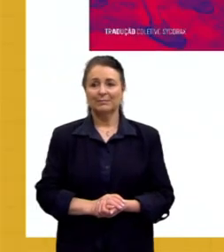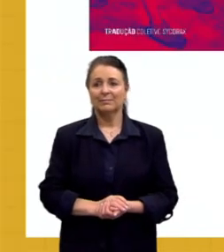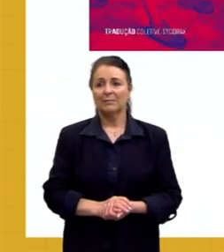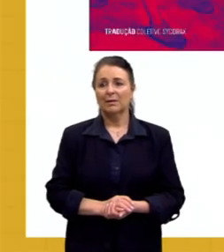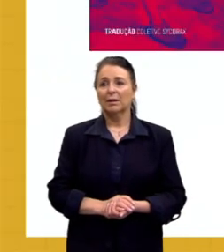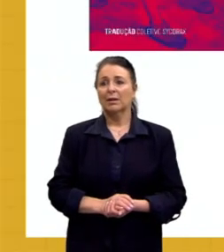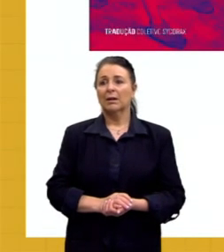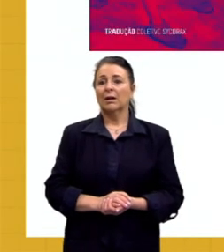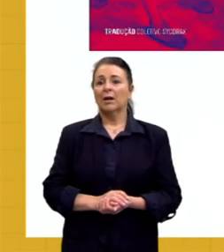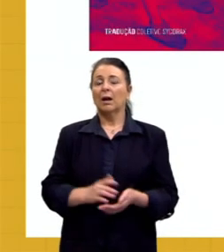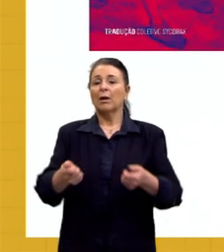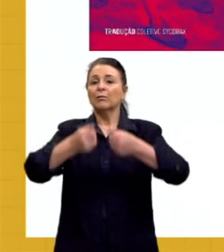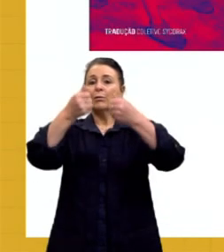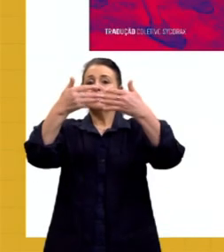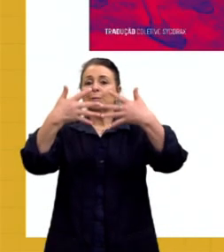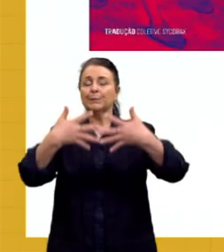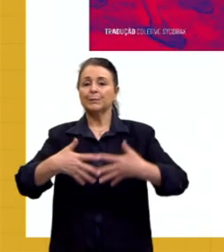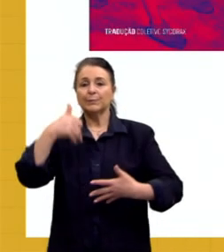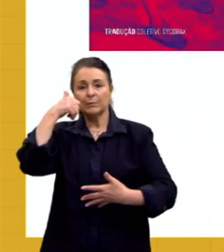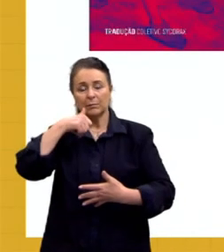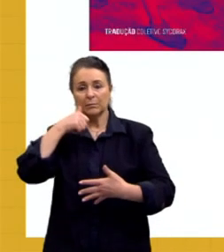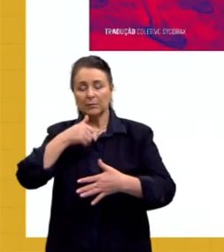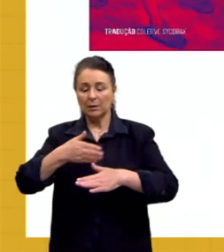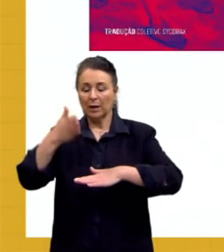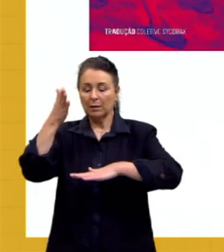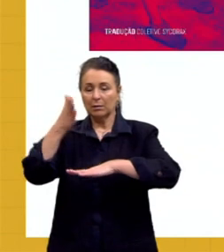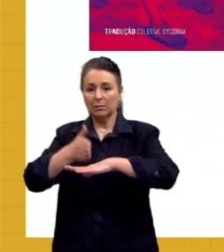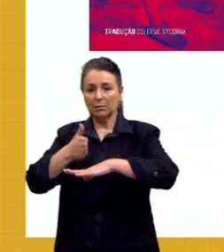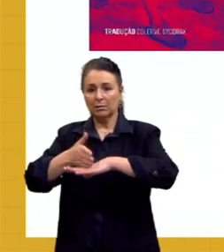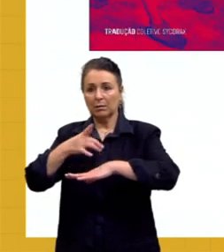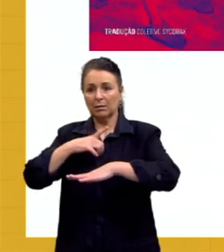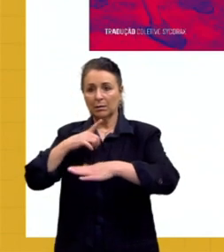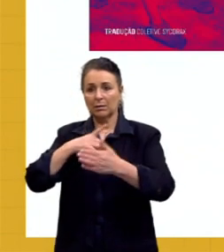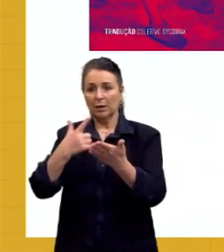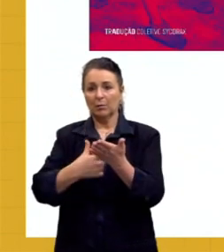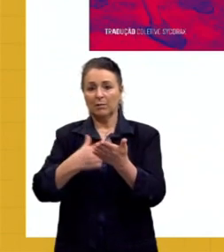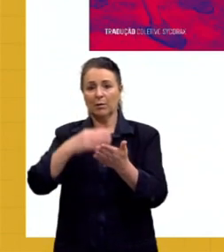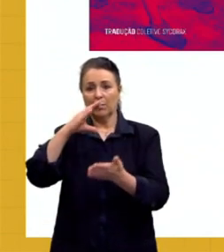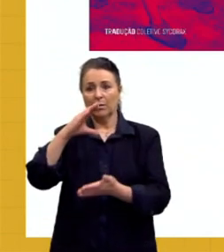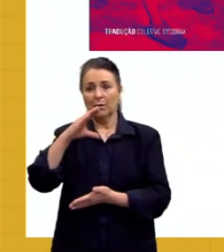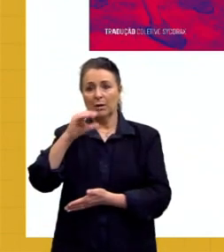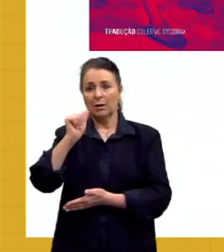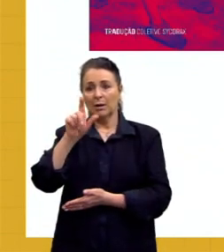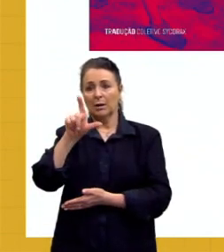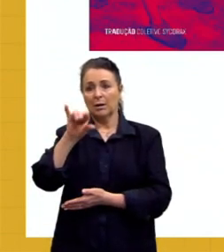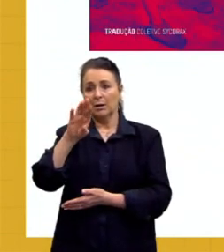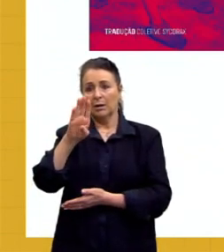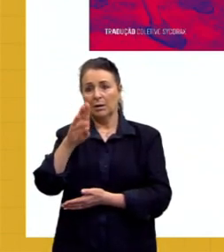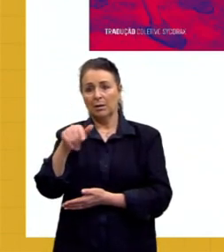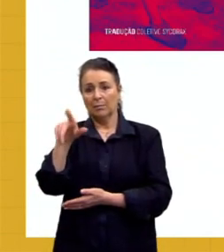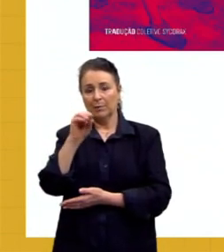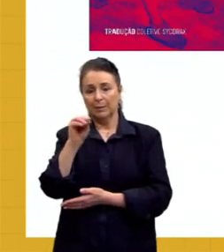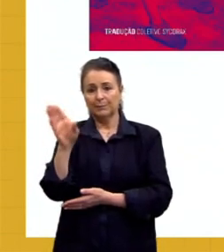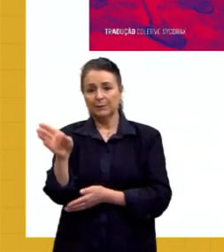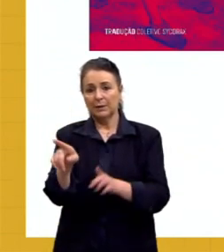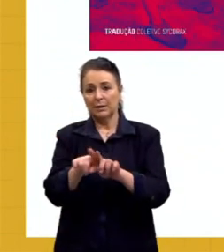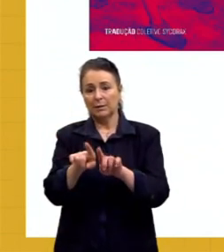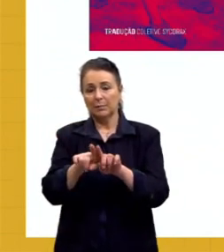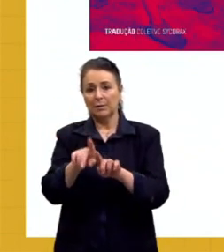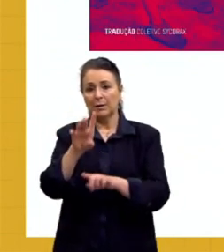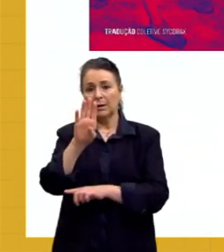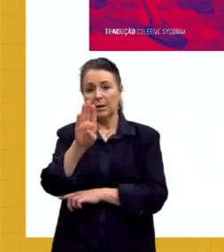Aqui, então, a gente vai falar sobre as mulheres na Idade Moderna. E tem o livro Caliban e a Bruxa, que fala um pouco sobre uma relação